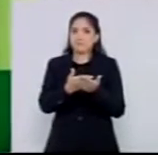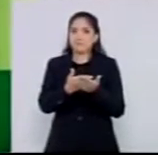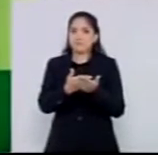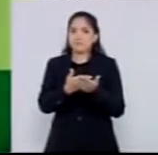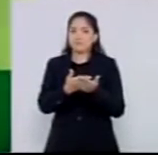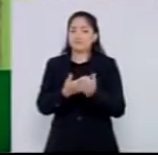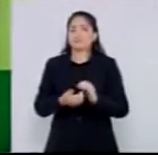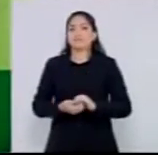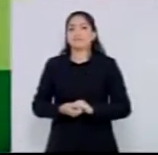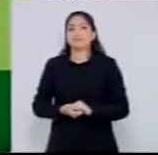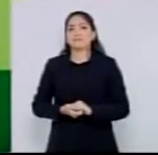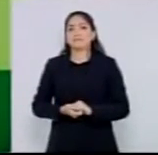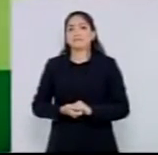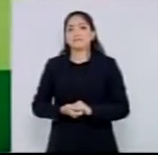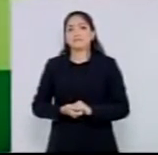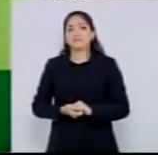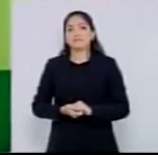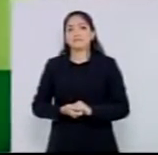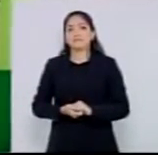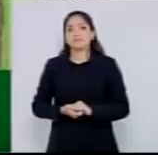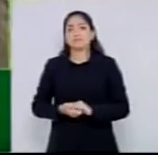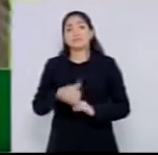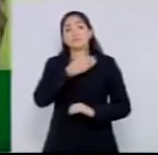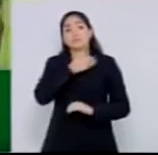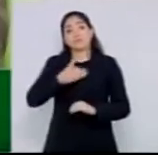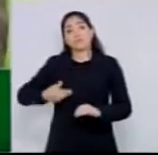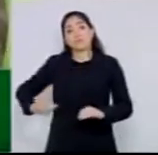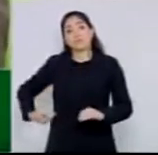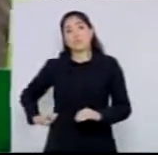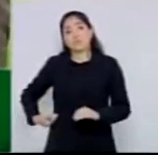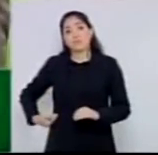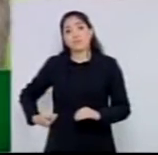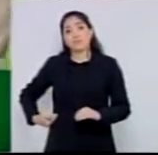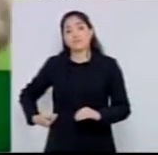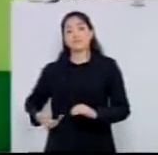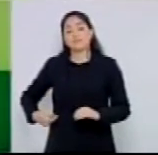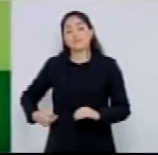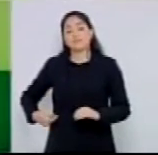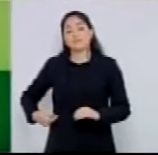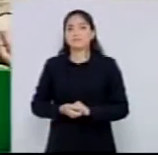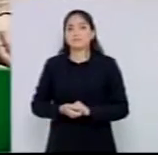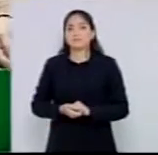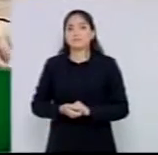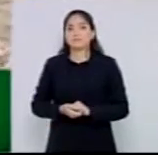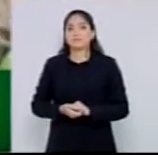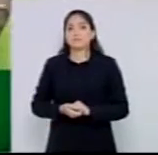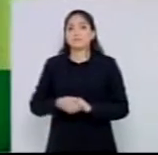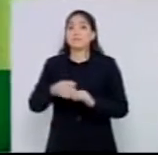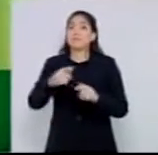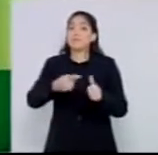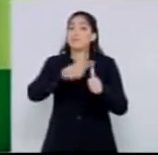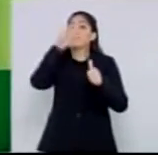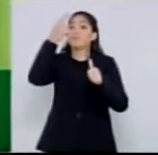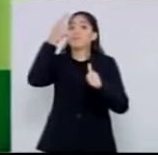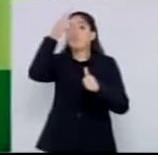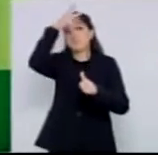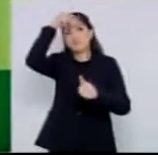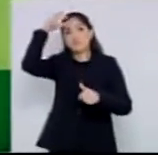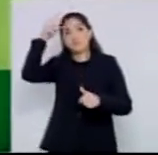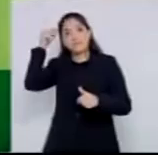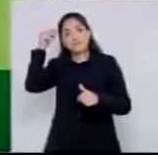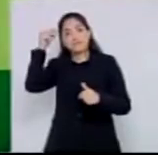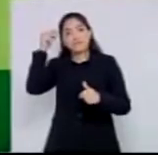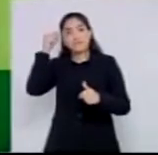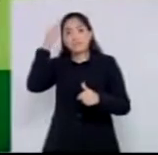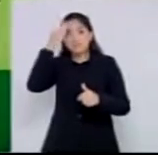últimos serão os primeiros, pois bem, o governo Udo fez questão de fazer cumprir a Bíblia, porque ele foi o primeiro prefeito a saber, o último a assinar,